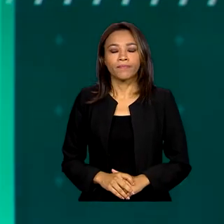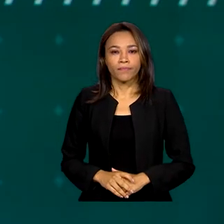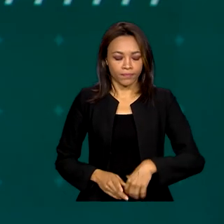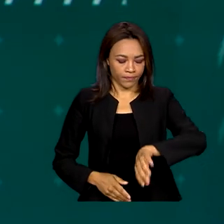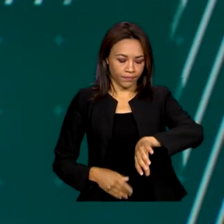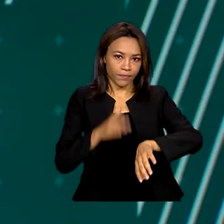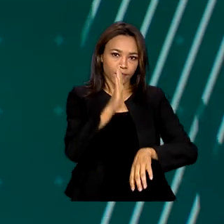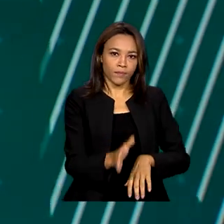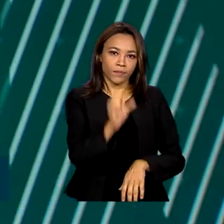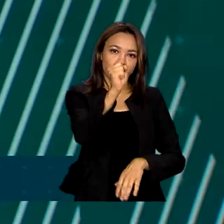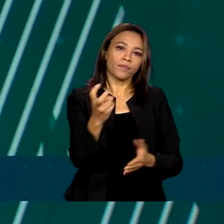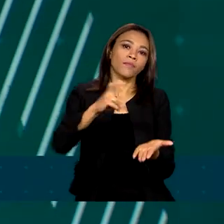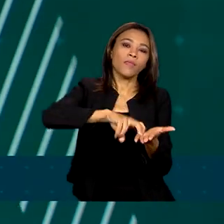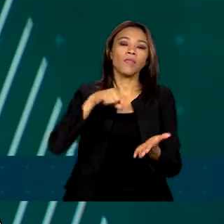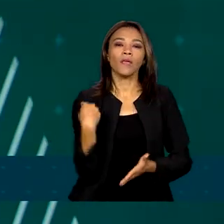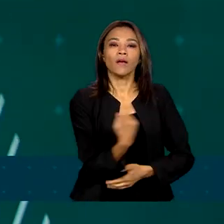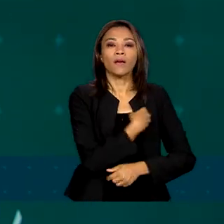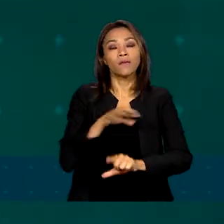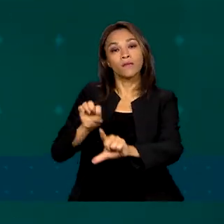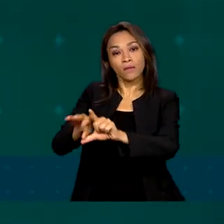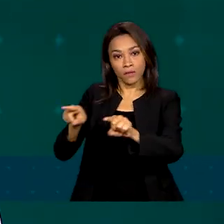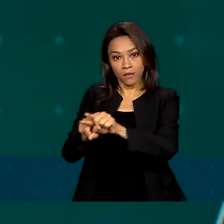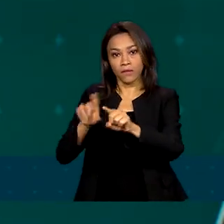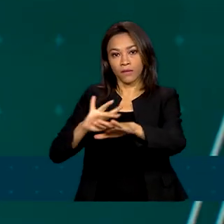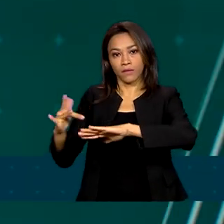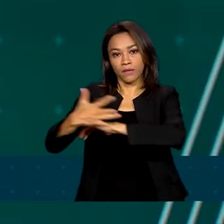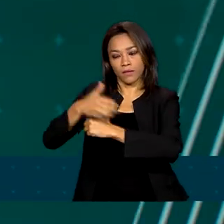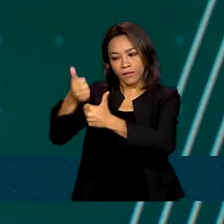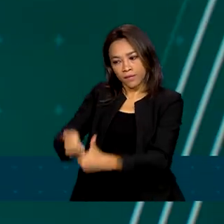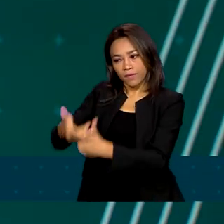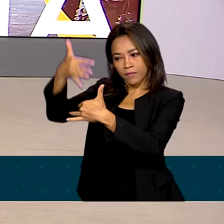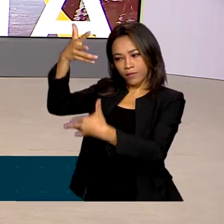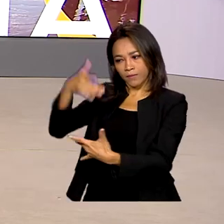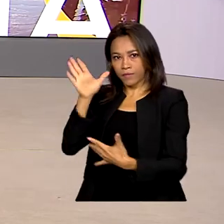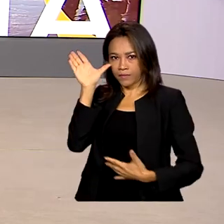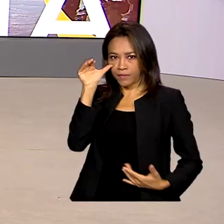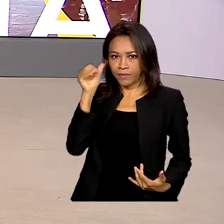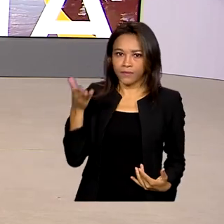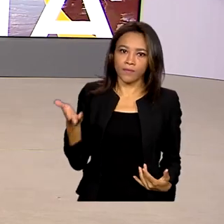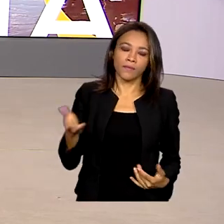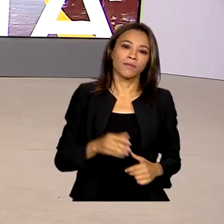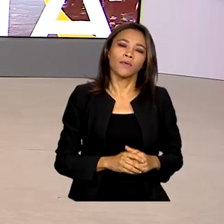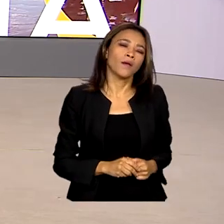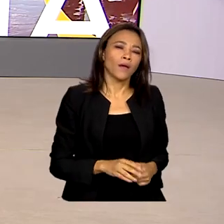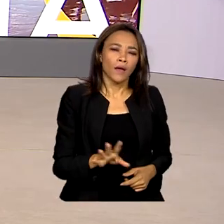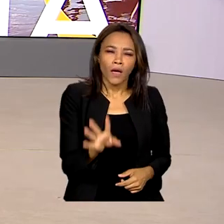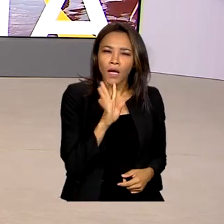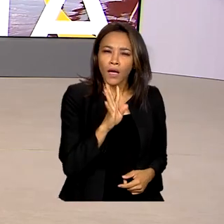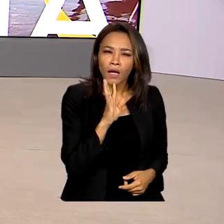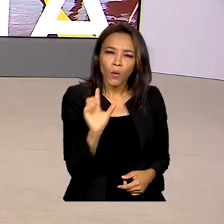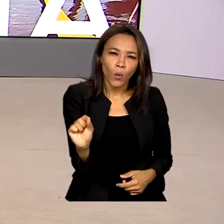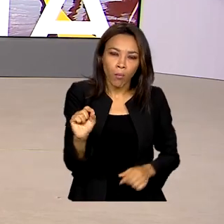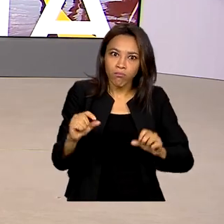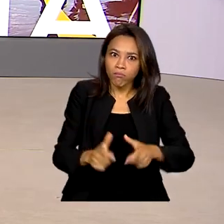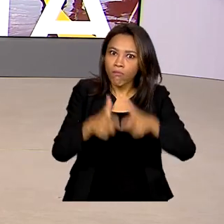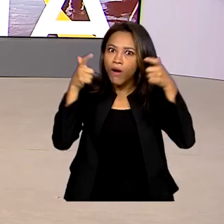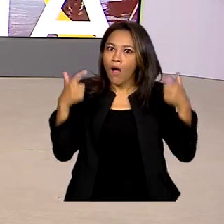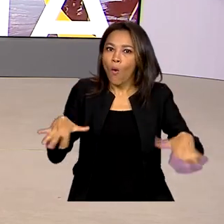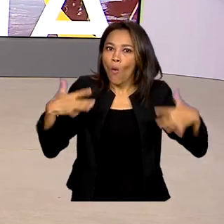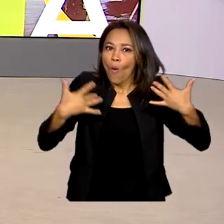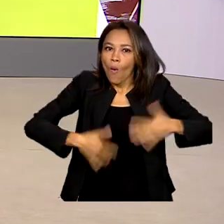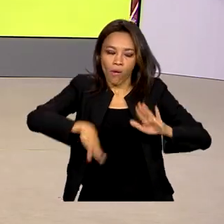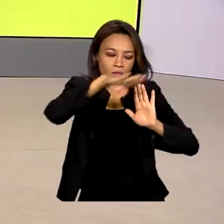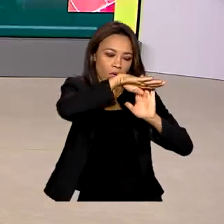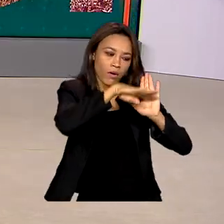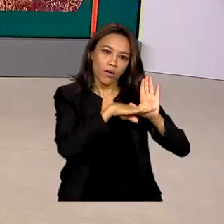8 horas da manhã, estamos ao vivo também pelas redes sociais. Conhecido como o maior programa de habitação